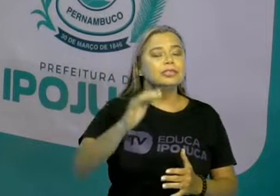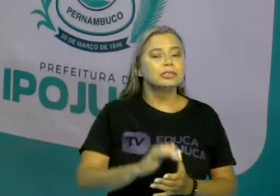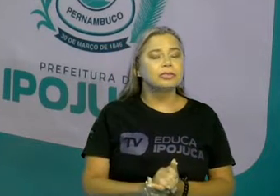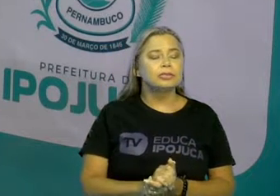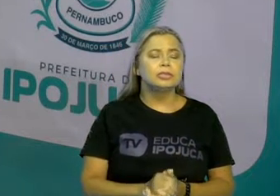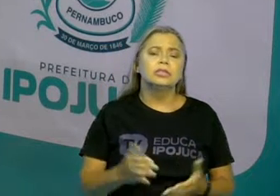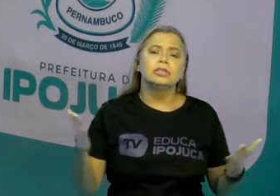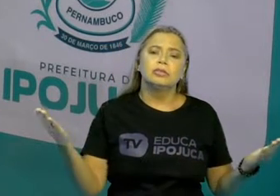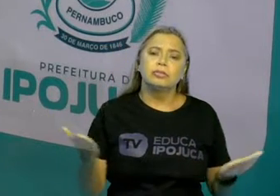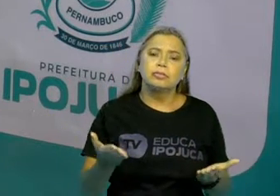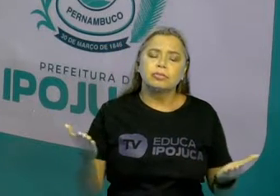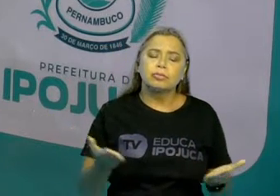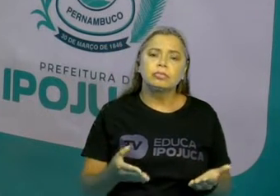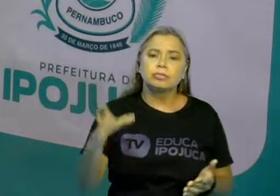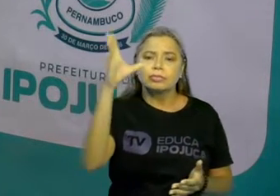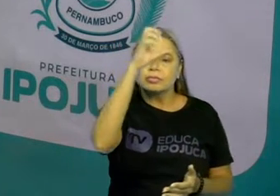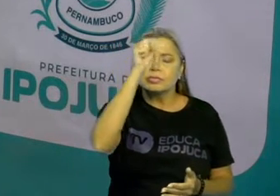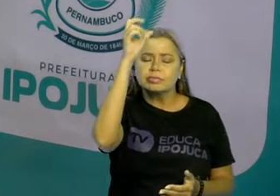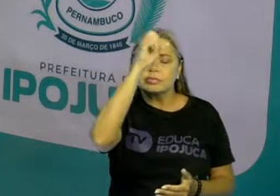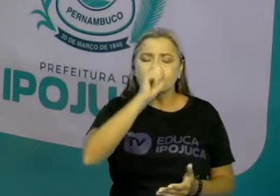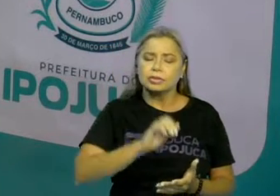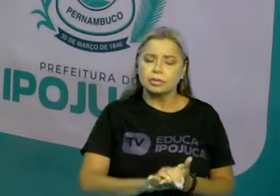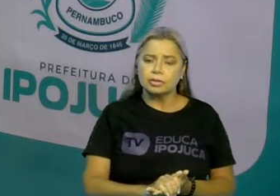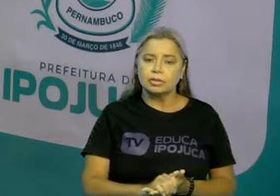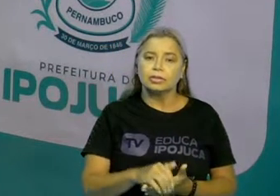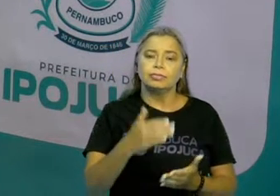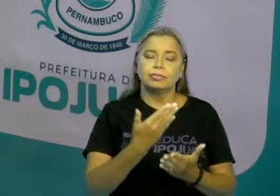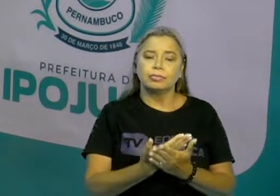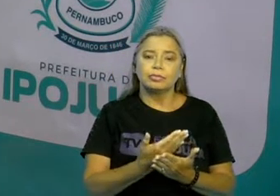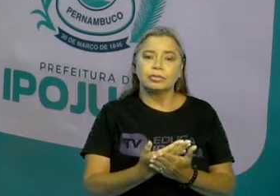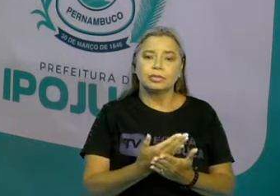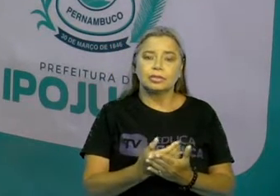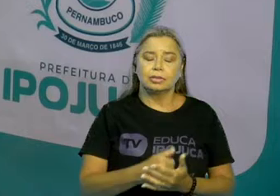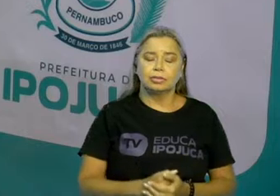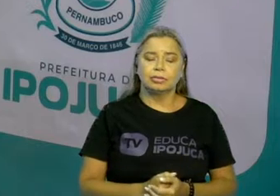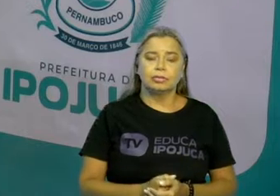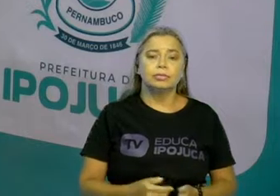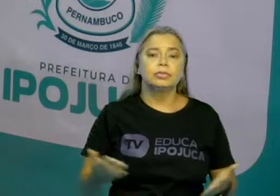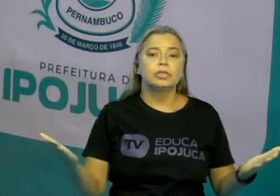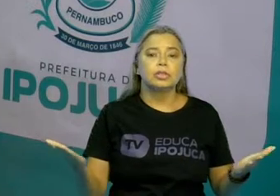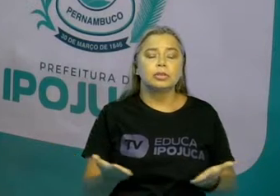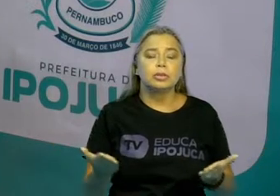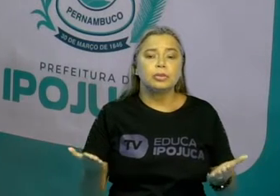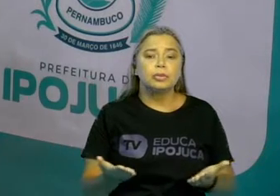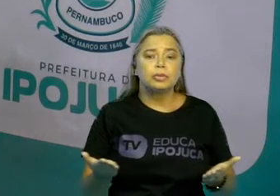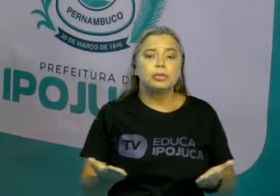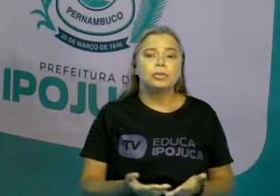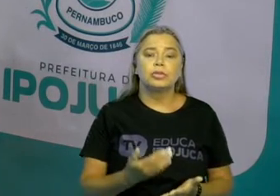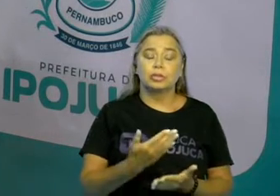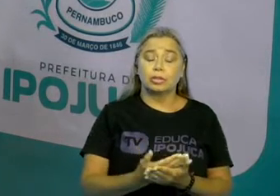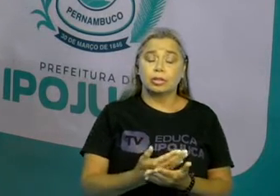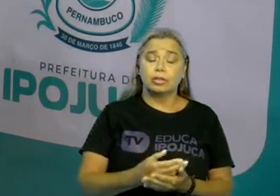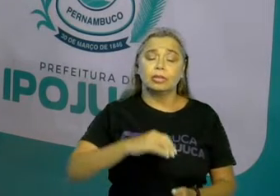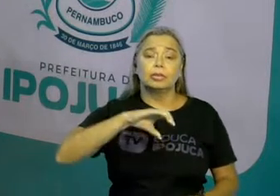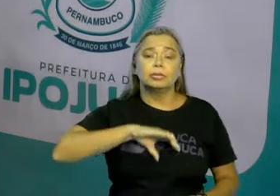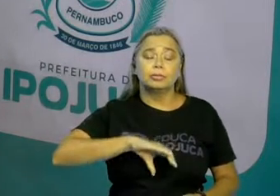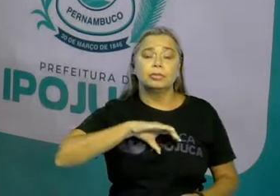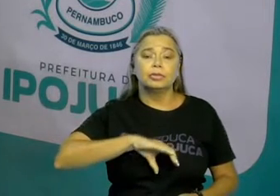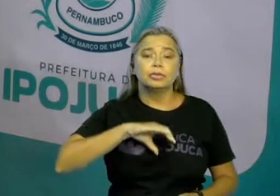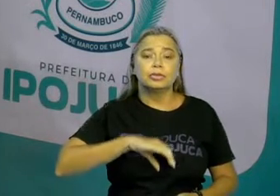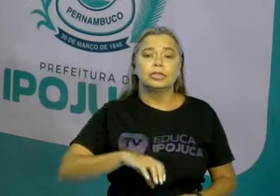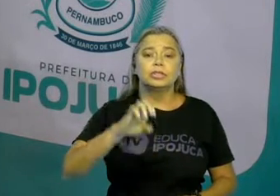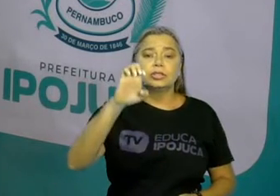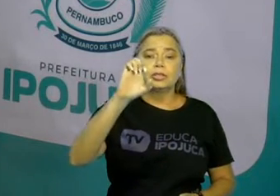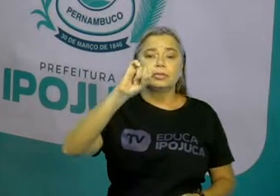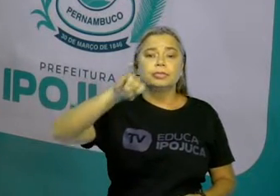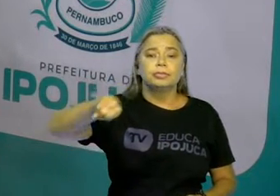de aprender, é mais um momento das nossas aulas. Portanto, hoje é de língua portuguesa para a educação de